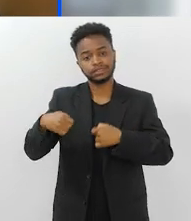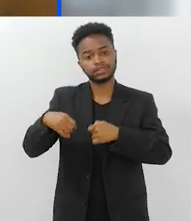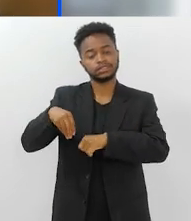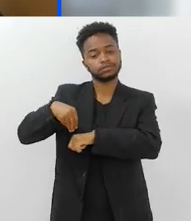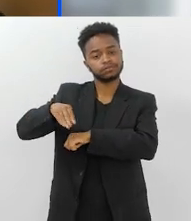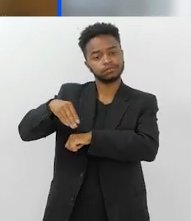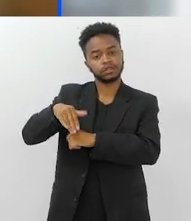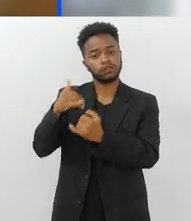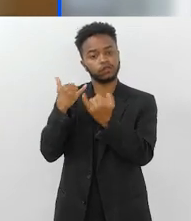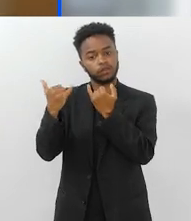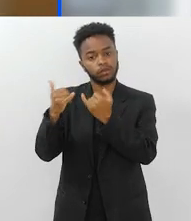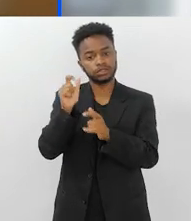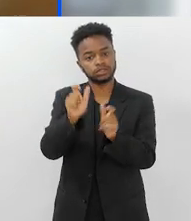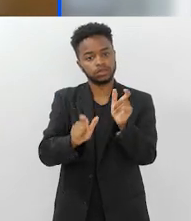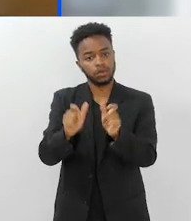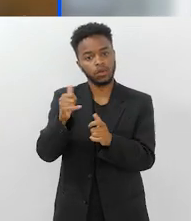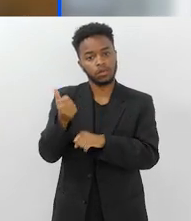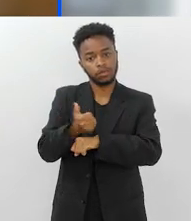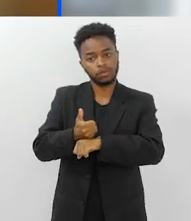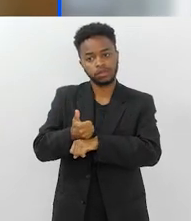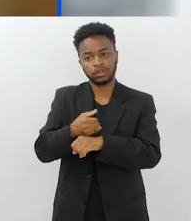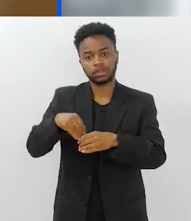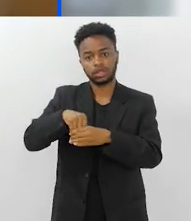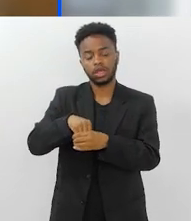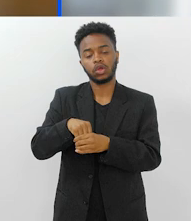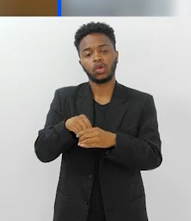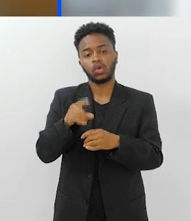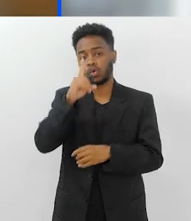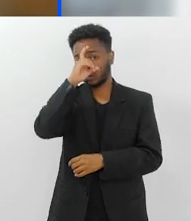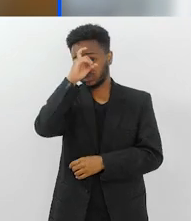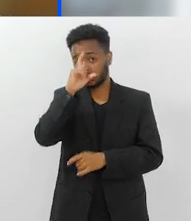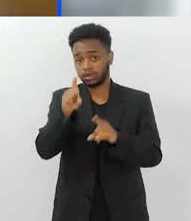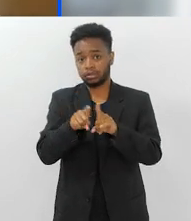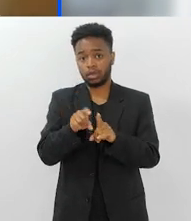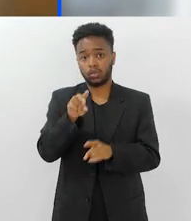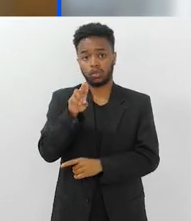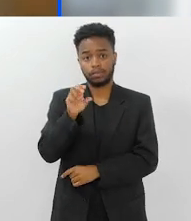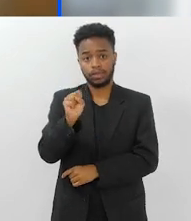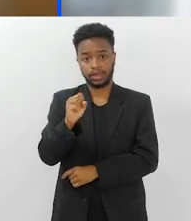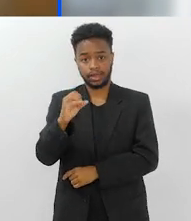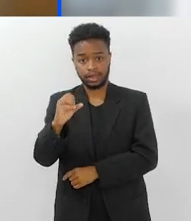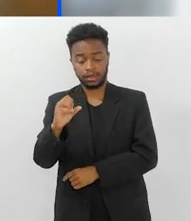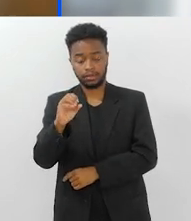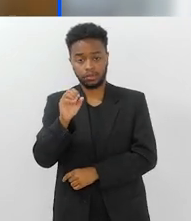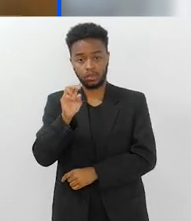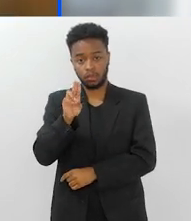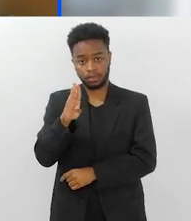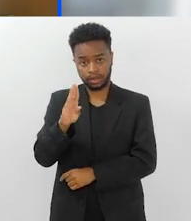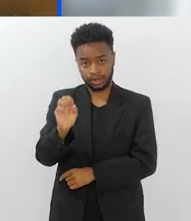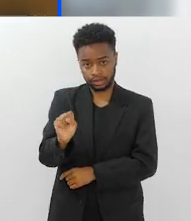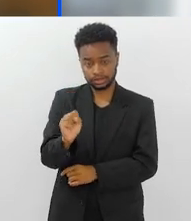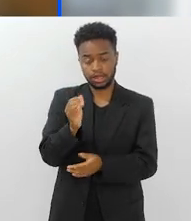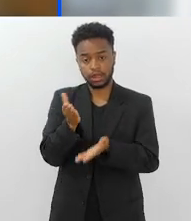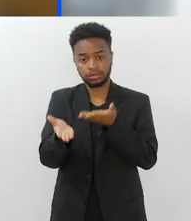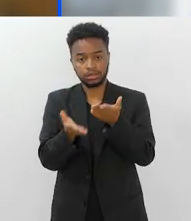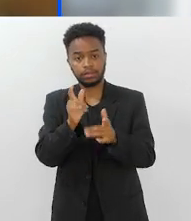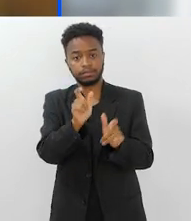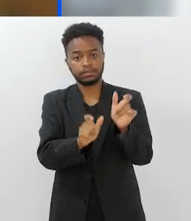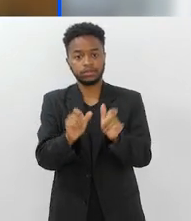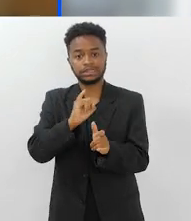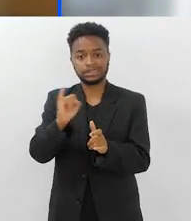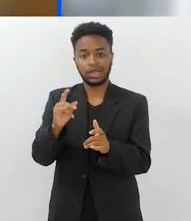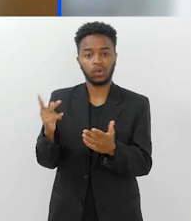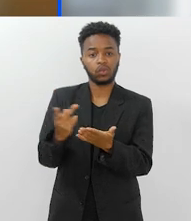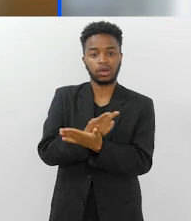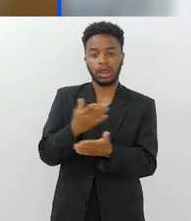profissionais que estão em hospitais, em UBS para atender essa população durante uma onda de